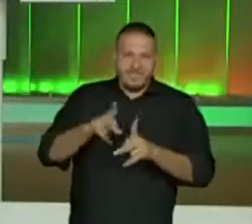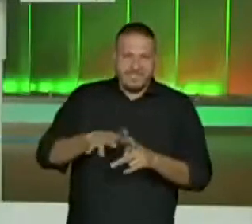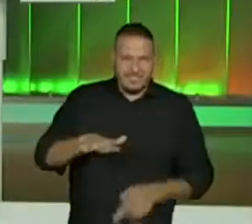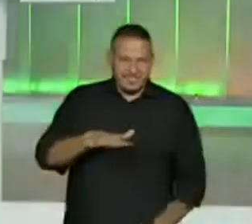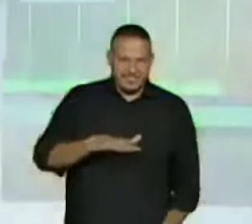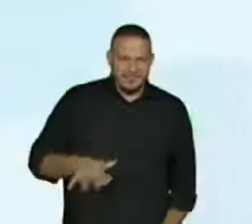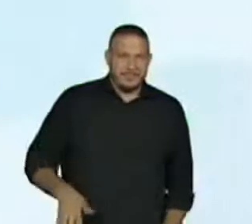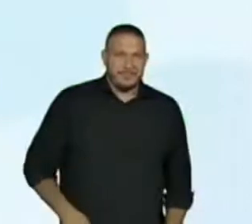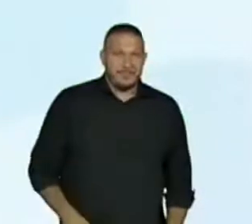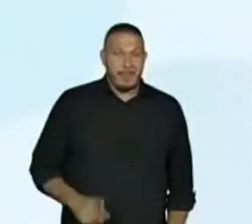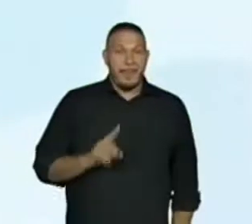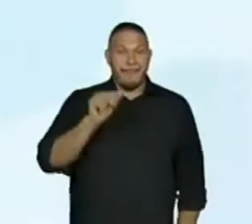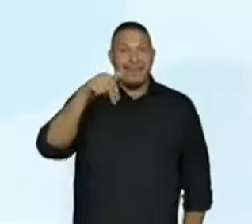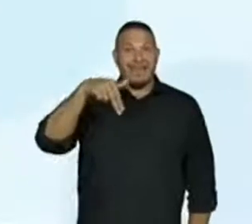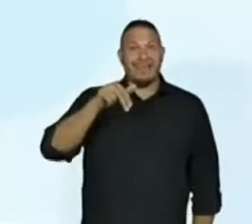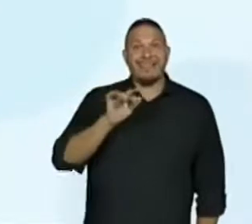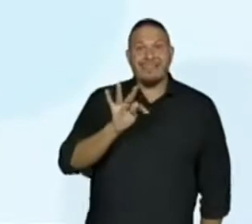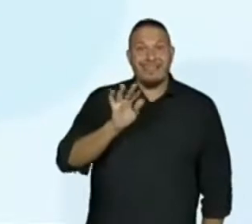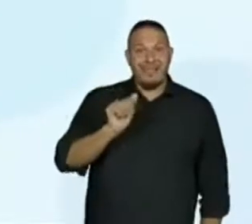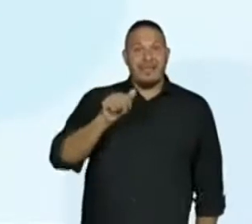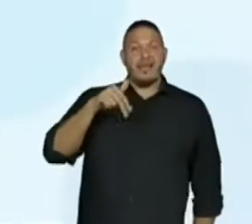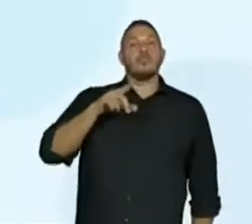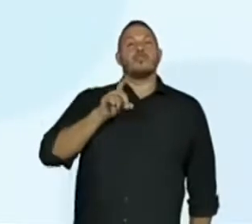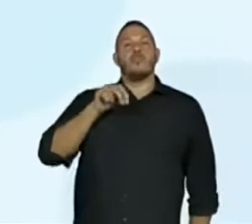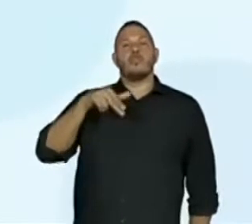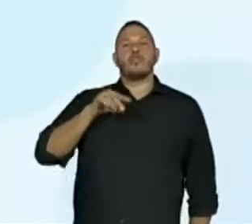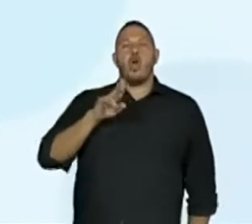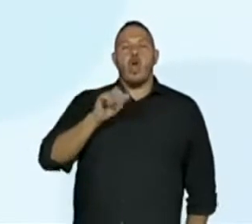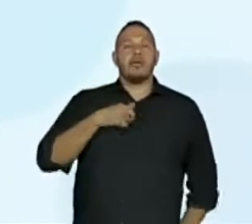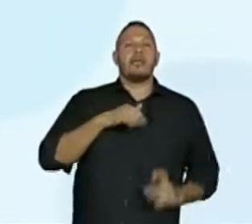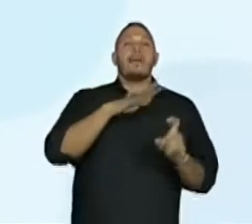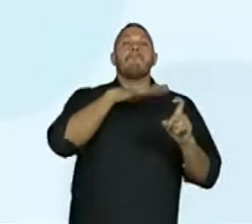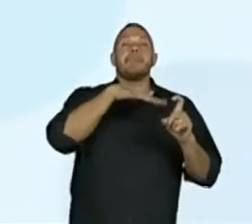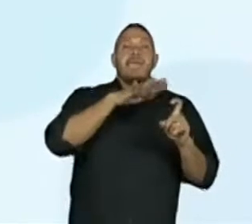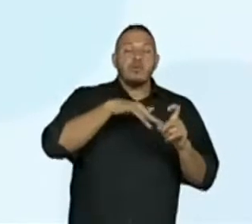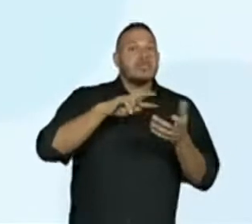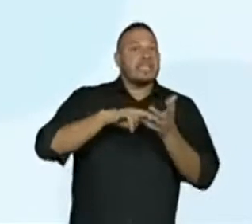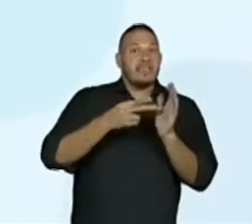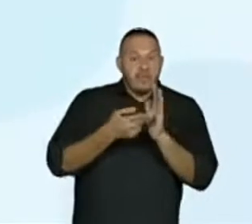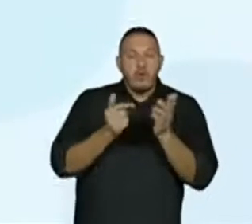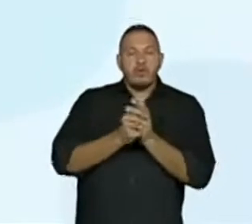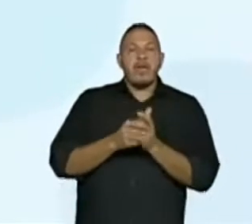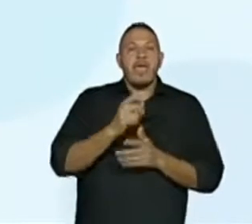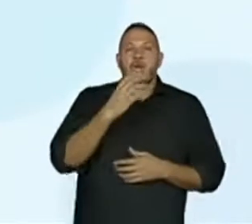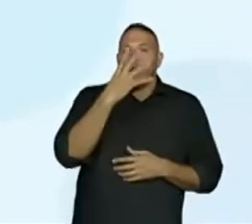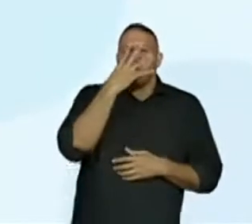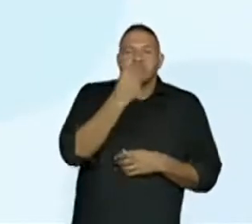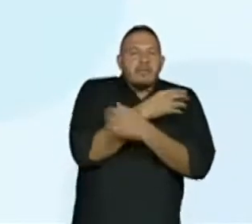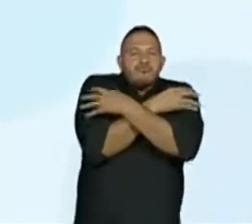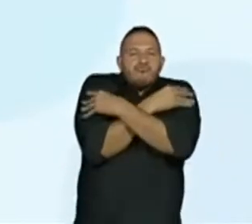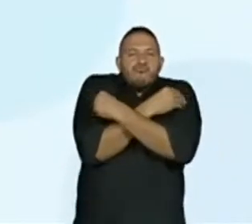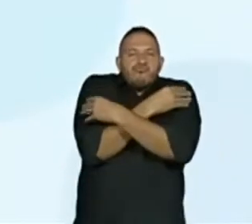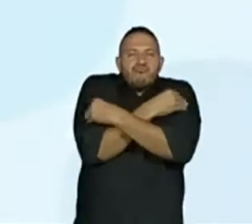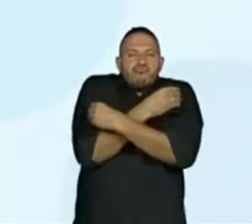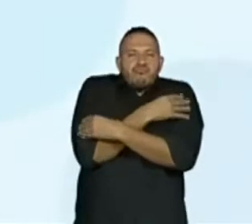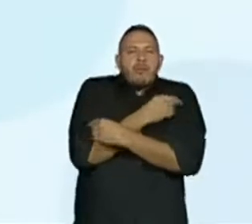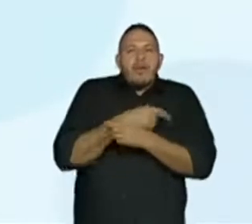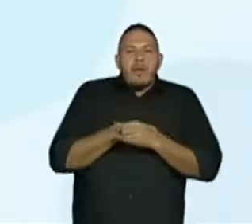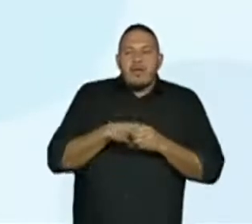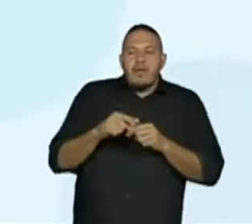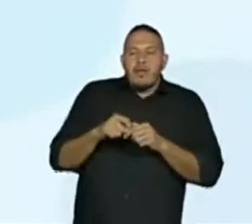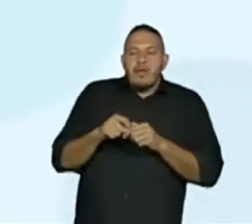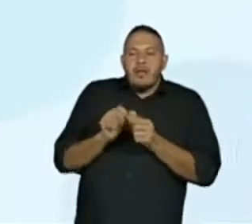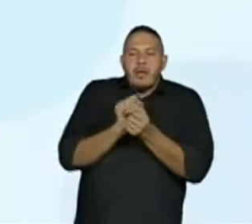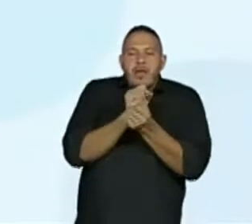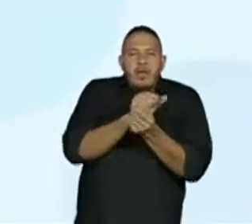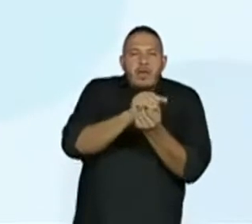anta do norte o mito representa uma anta que caminha pela via láctea que por sua vez é chamada